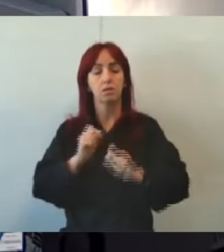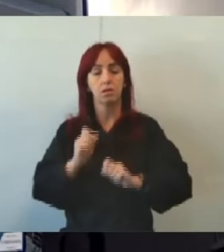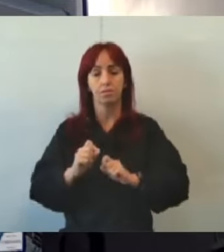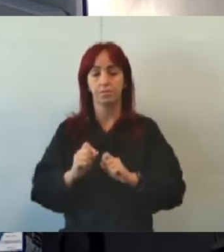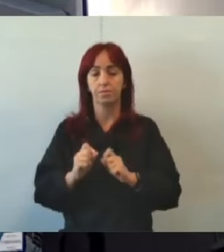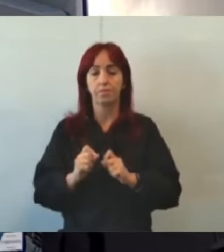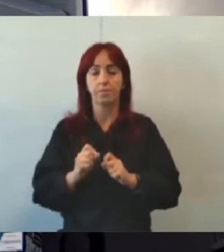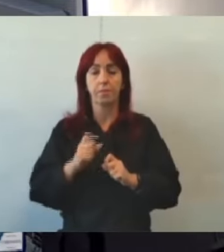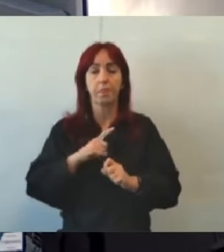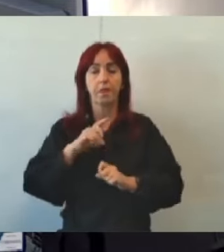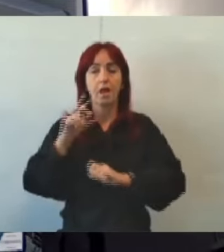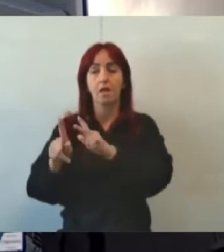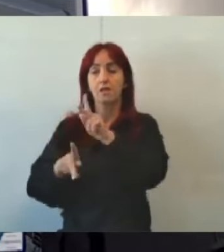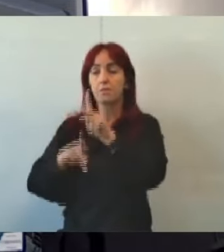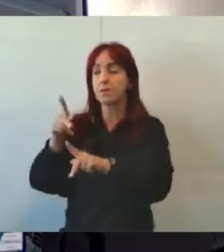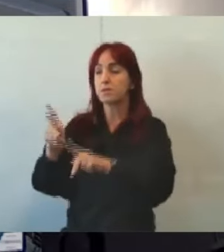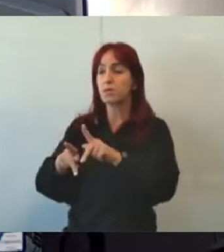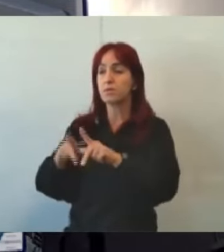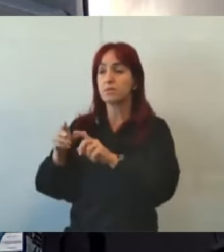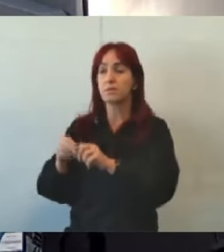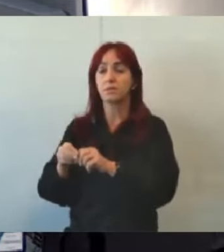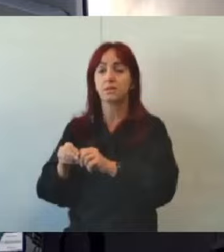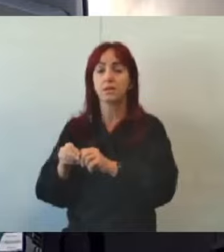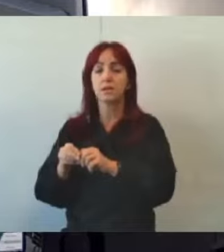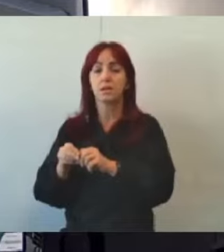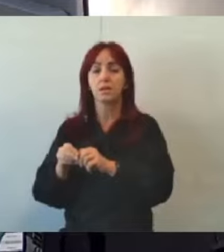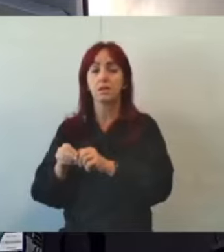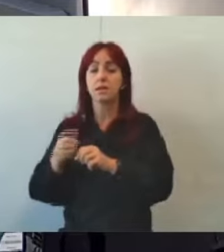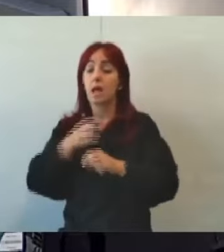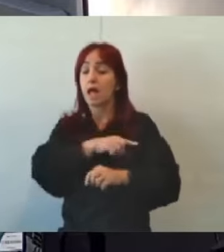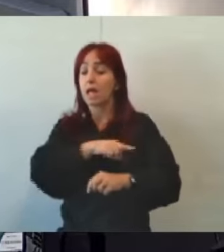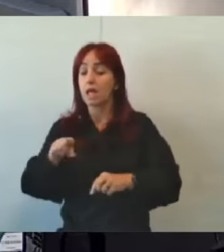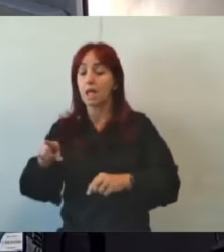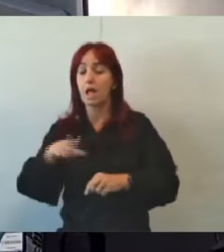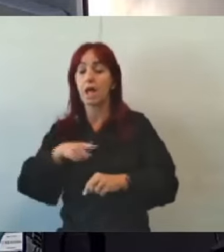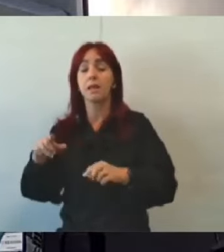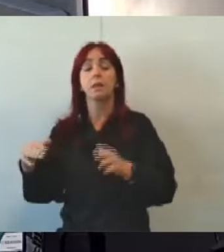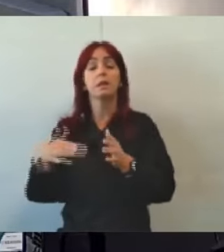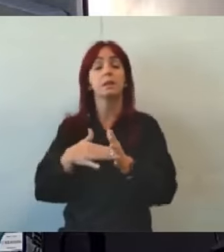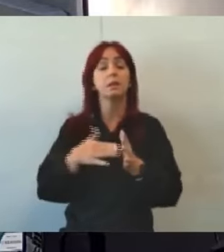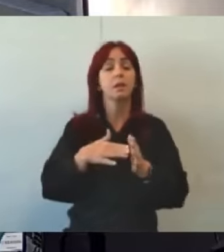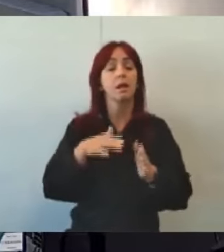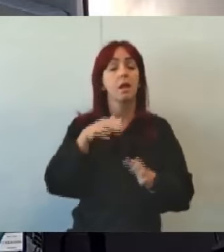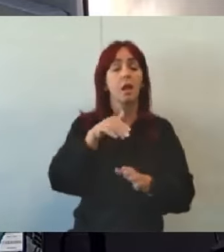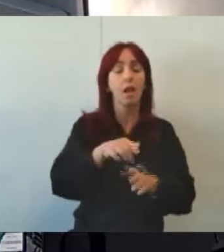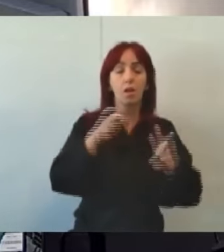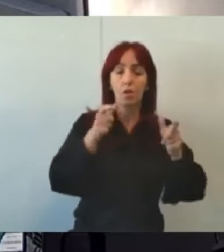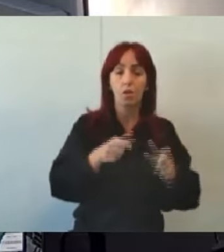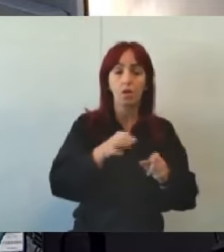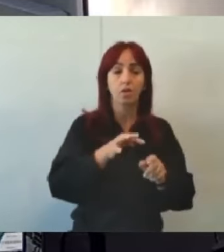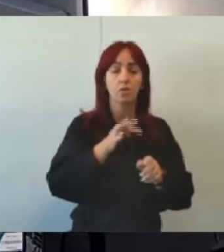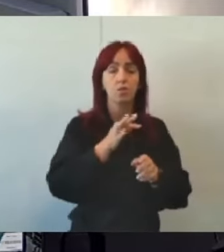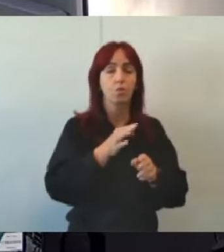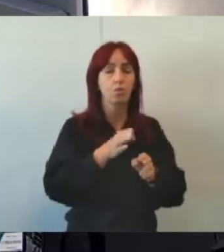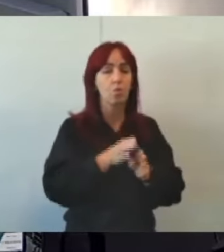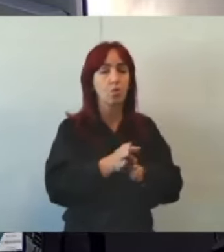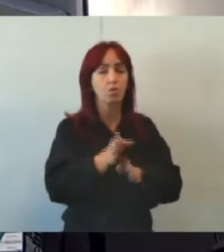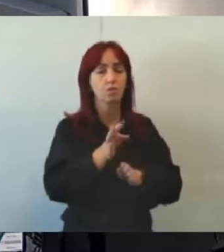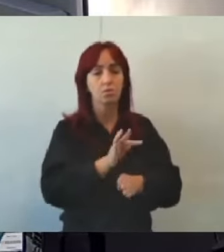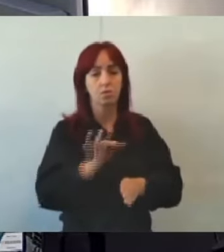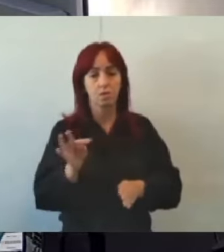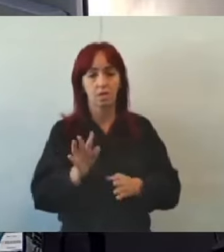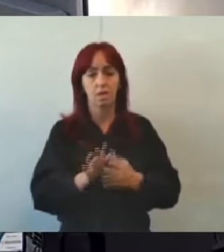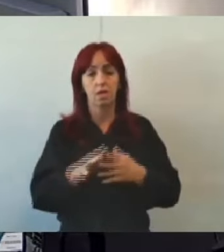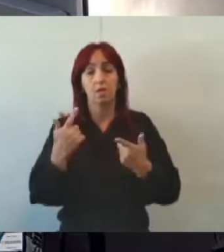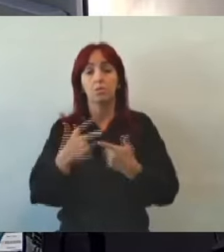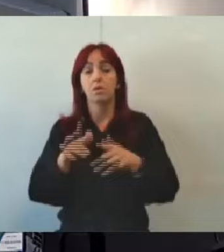as pessoas se locomovam até os conselhos para poder fazer um pedido de informação. Coisa que, talvez, com um telefonema, ela